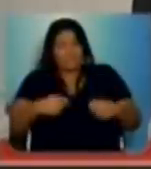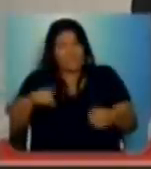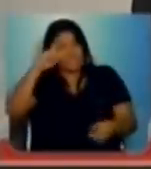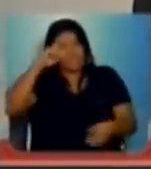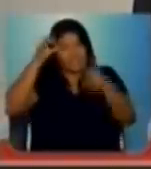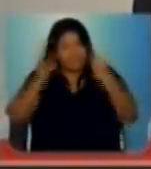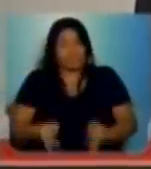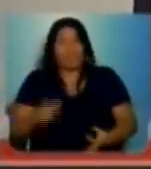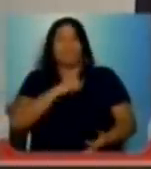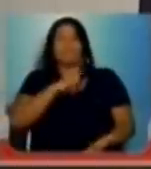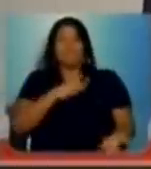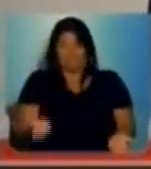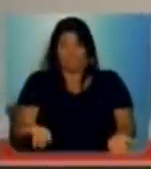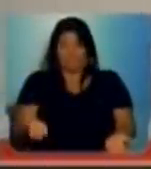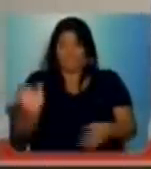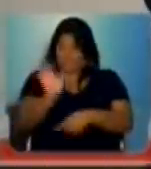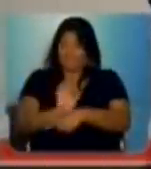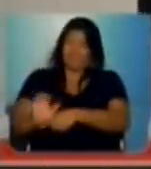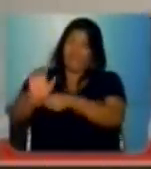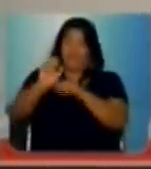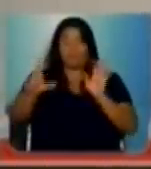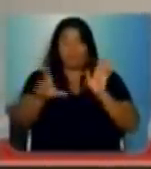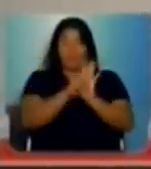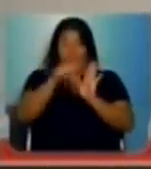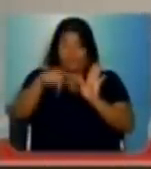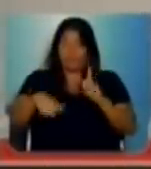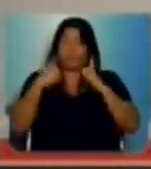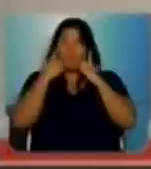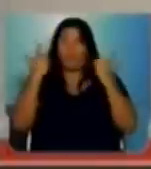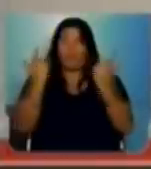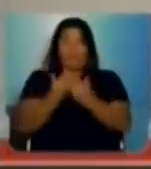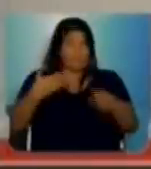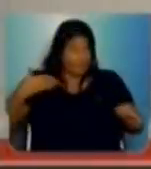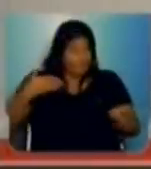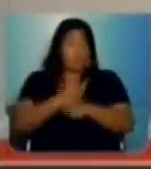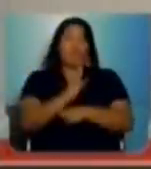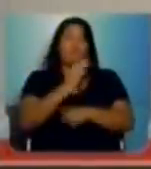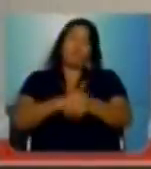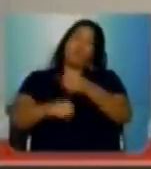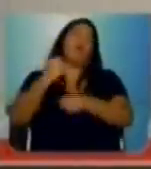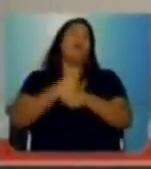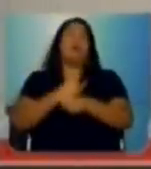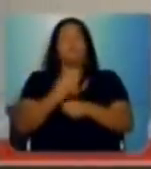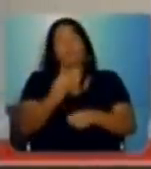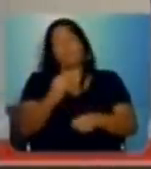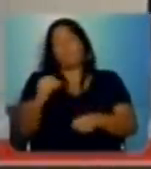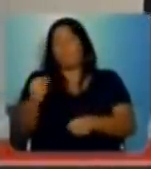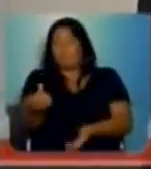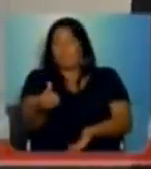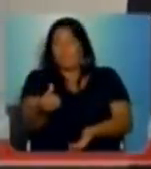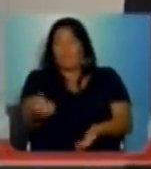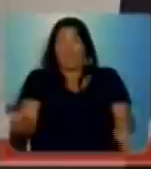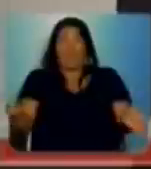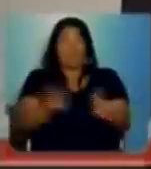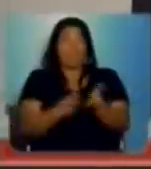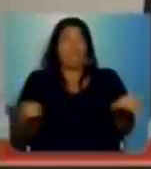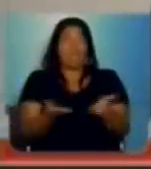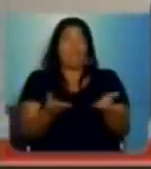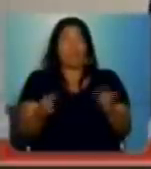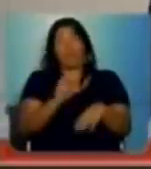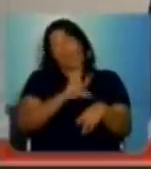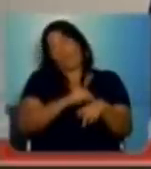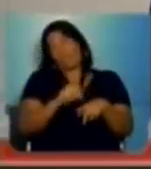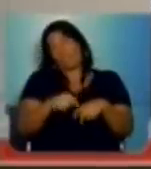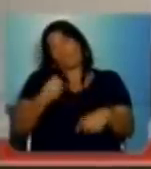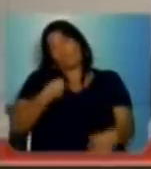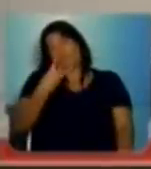base estadual, que nós aprovamos aqui, que a lei foi aprovada em 2006, e mesmo assim nós temos o artigo 37